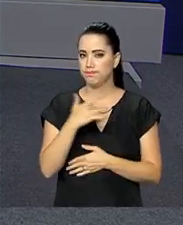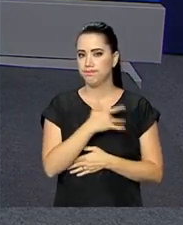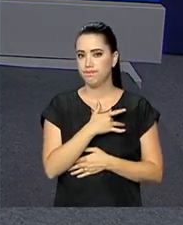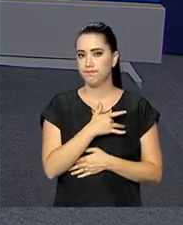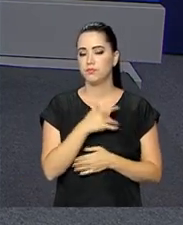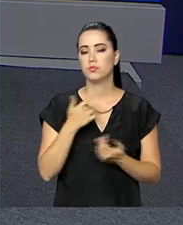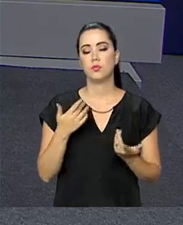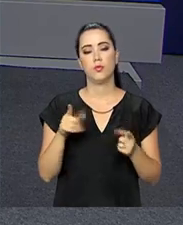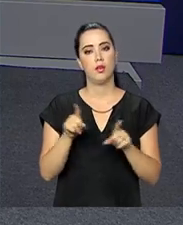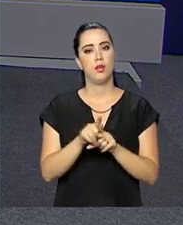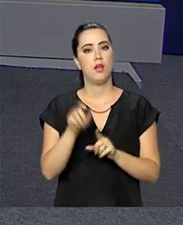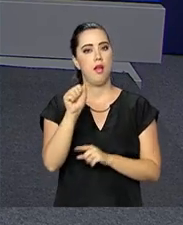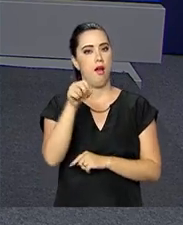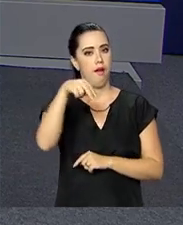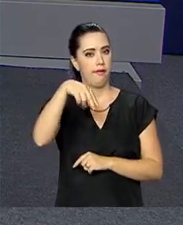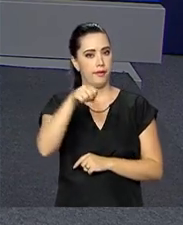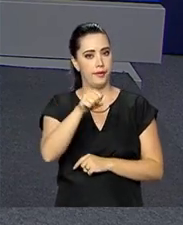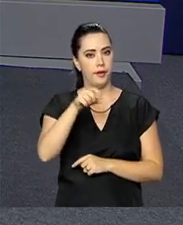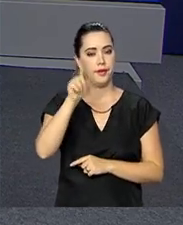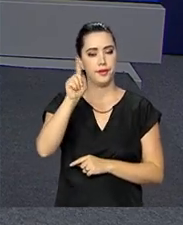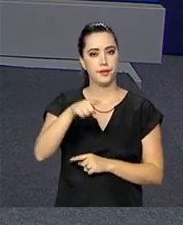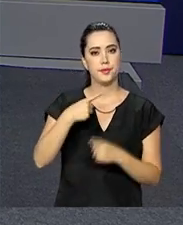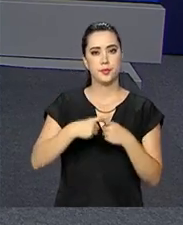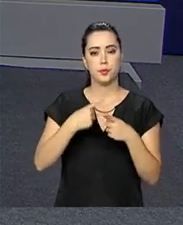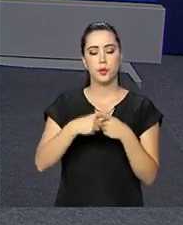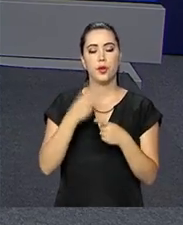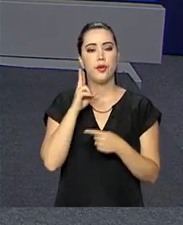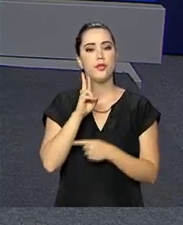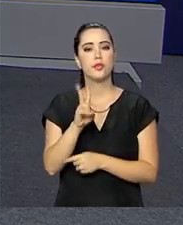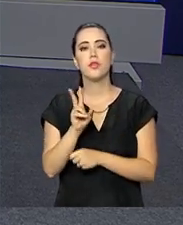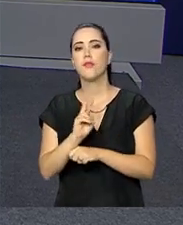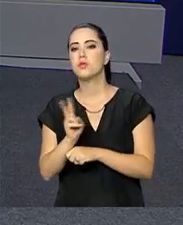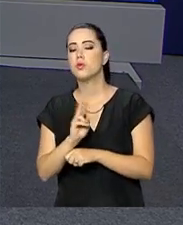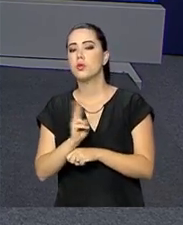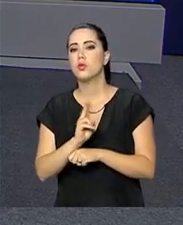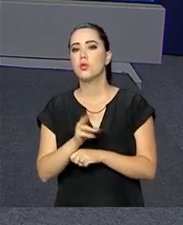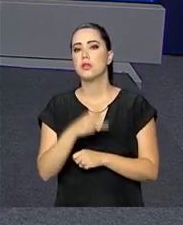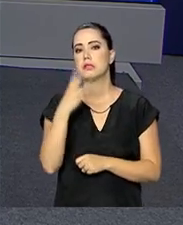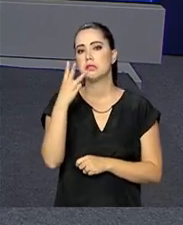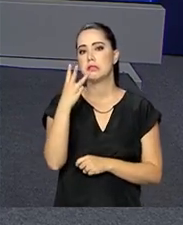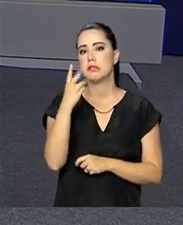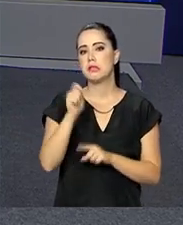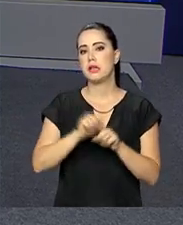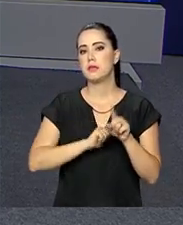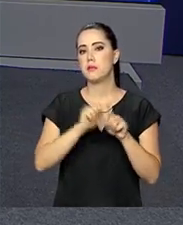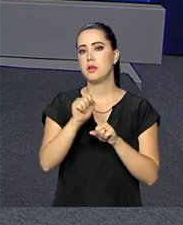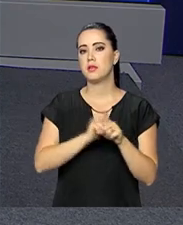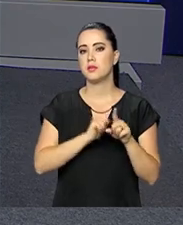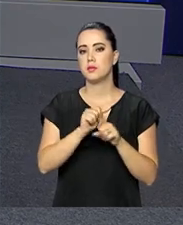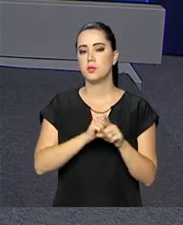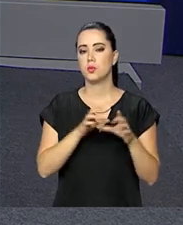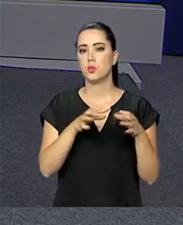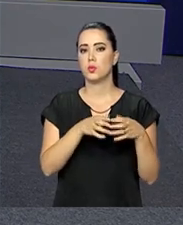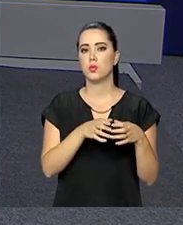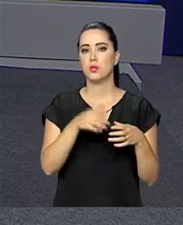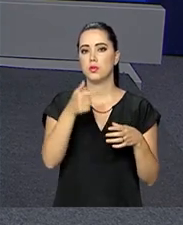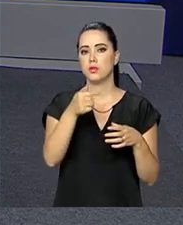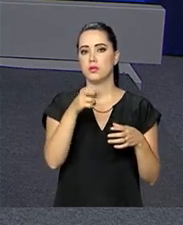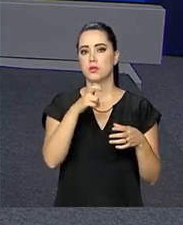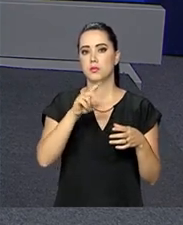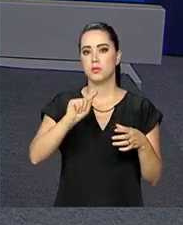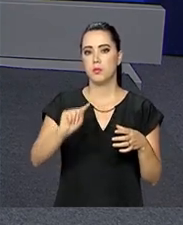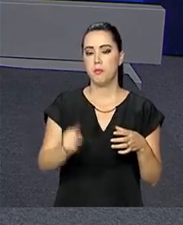Suplementar, a ANS, é resultado do programa de monitoramento realizado a cada três meses pela agência. Os